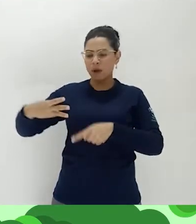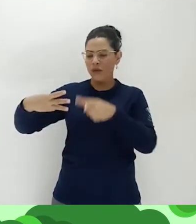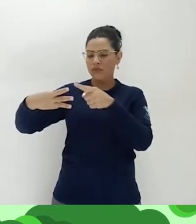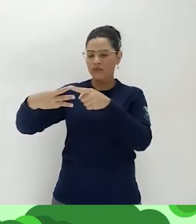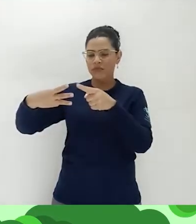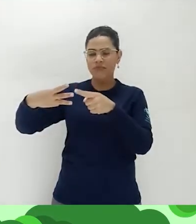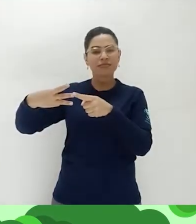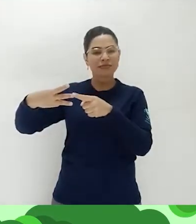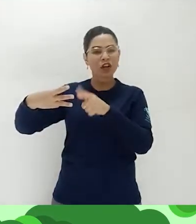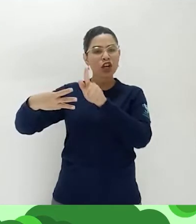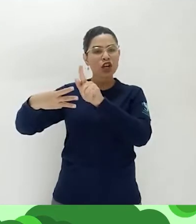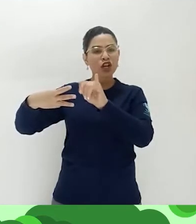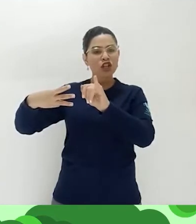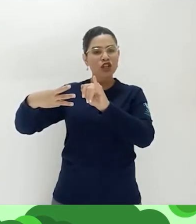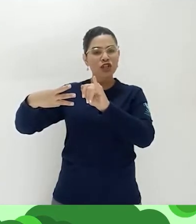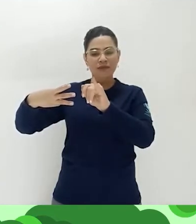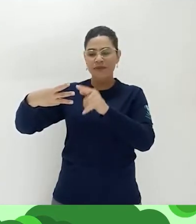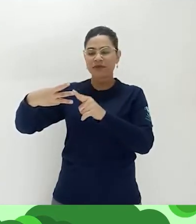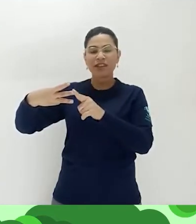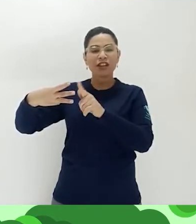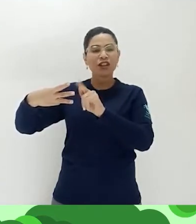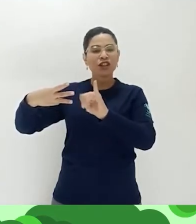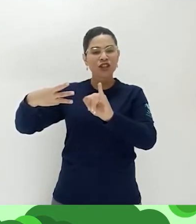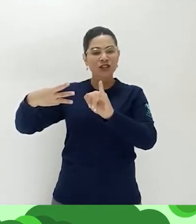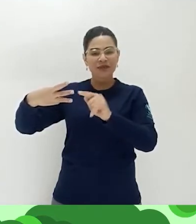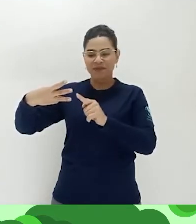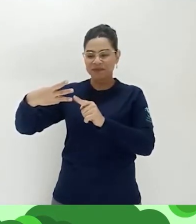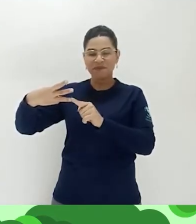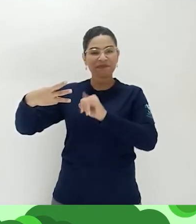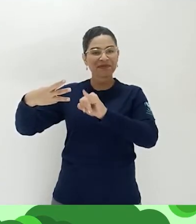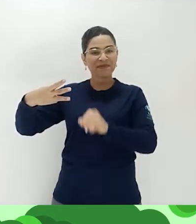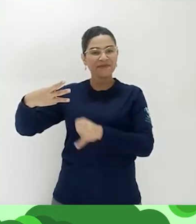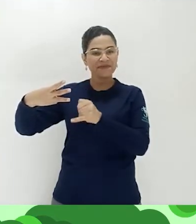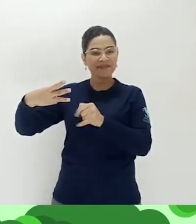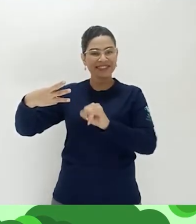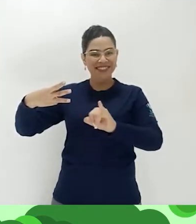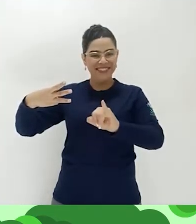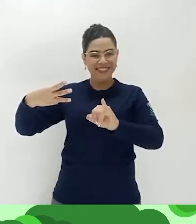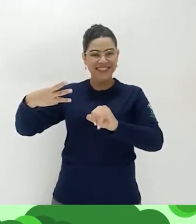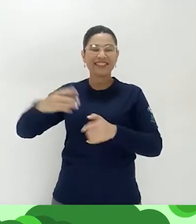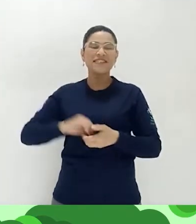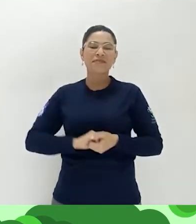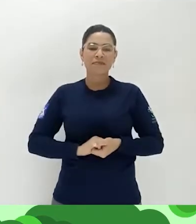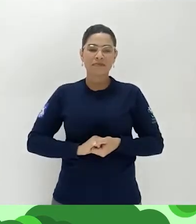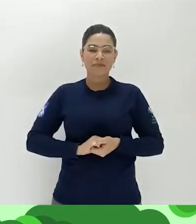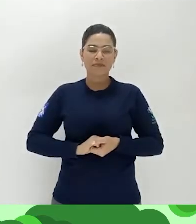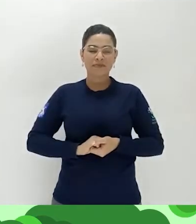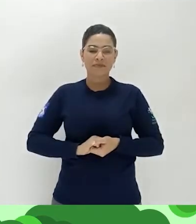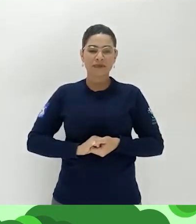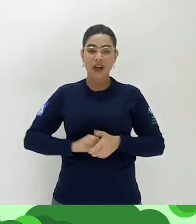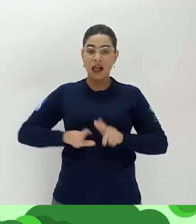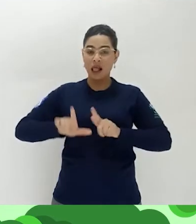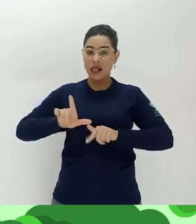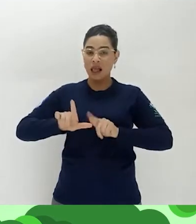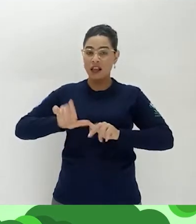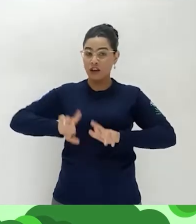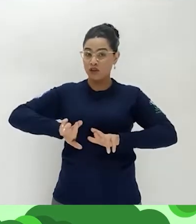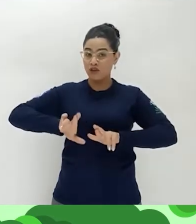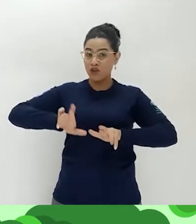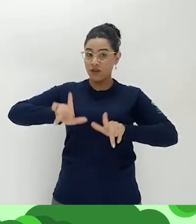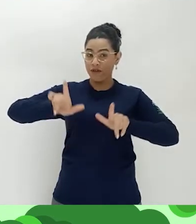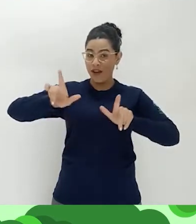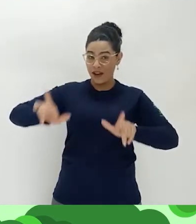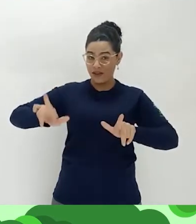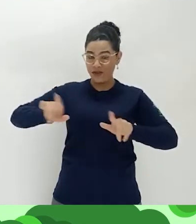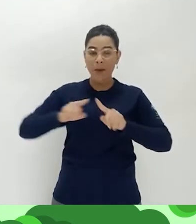-A. Tem o mesmo som que o primeiro pedaço da palavra jibóia, apesar de começar com uma letra diferente. Uma começa